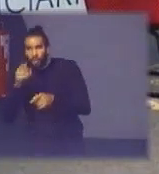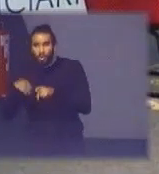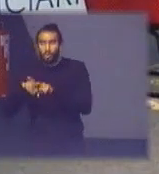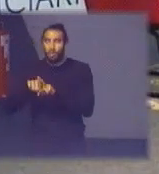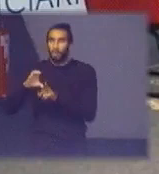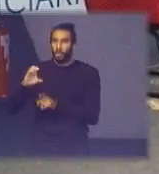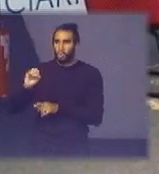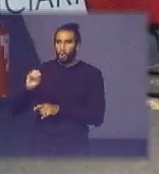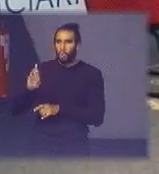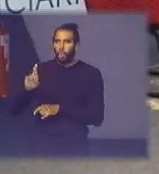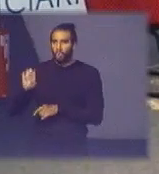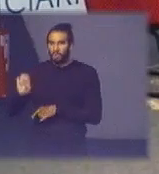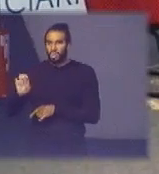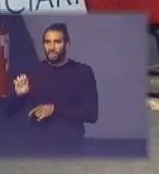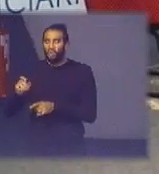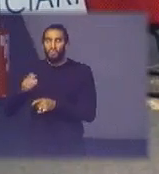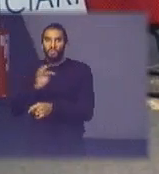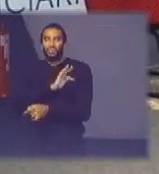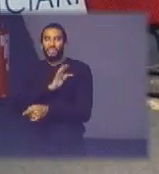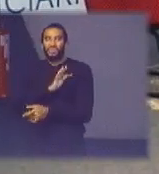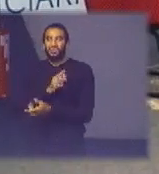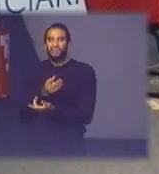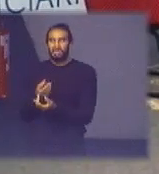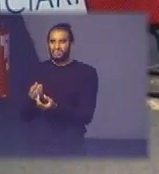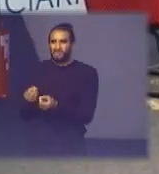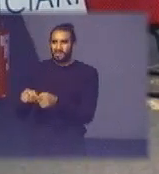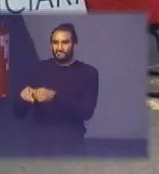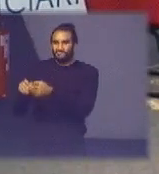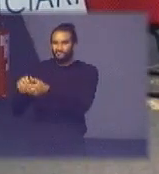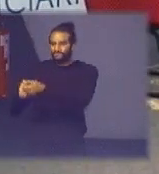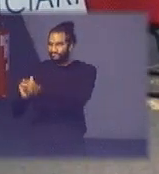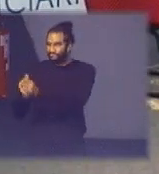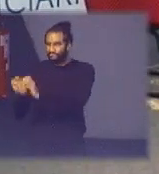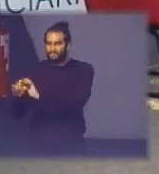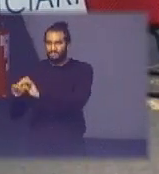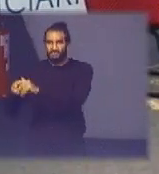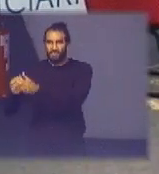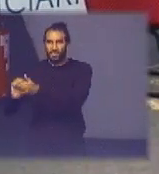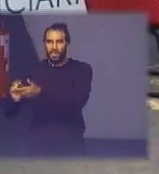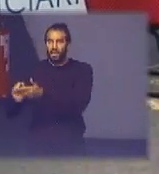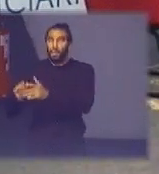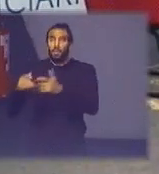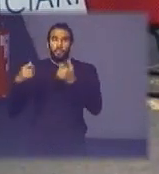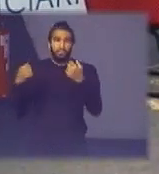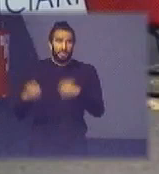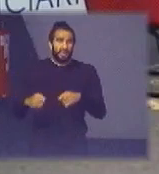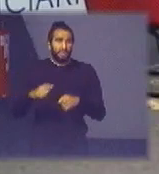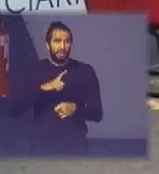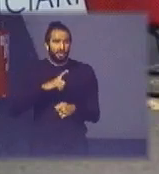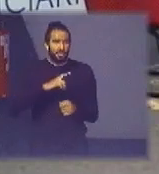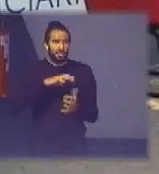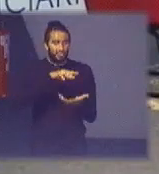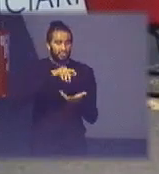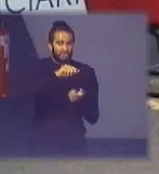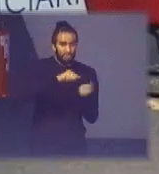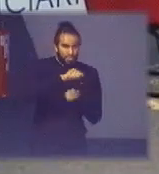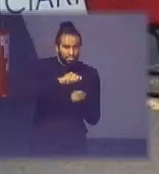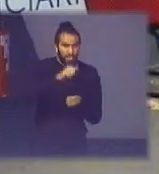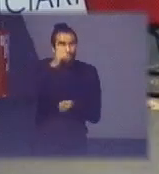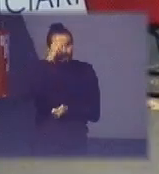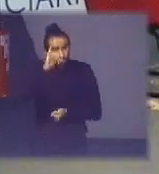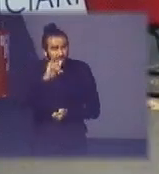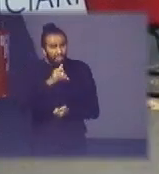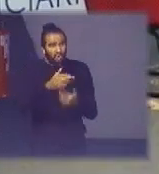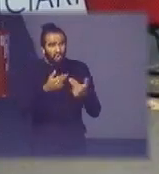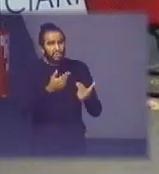artesanais e não é essa a proposta então quando a gente fala de sustentabilidade tem que pensar o todo e evitar situações